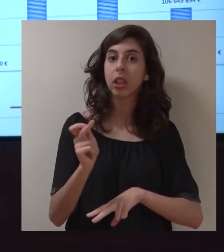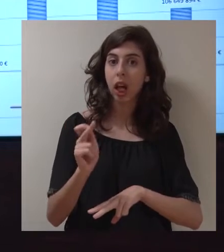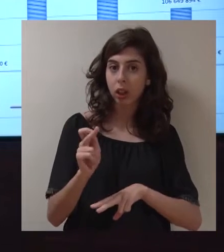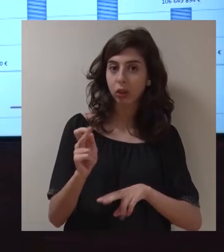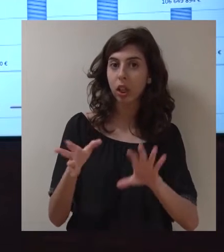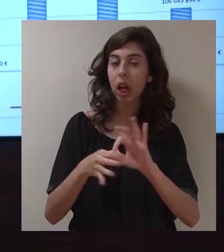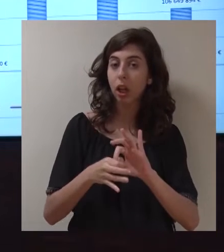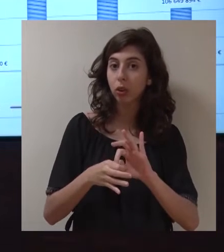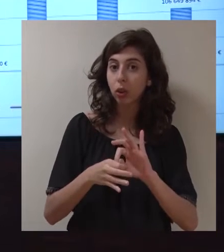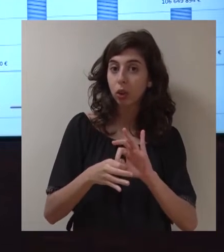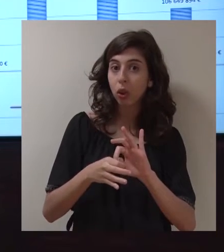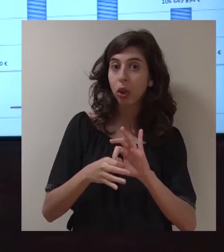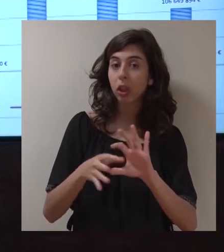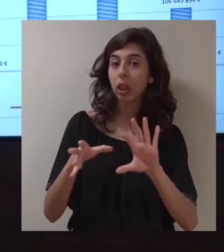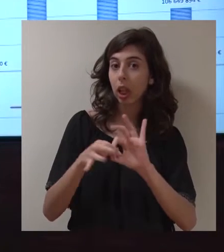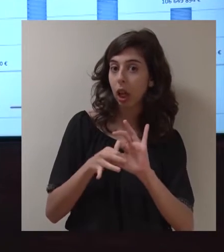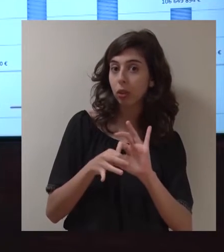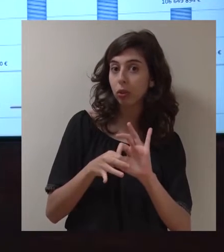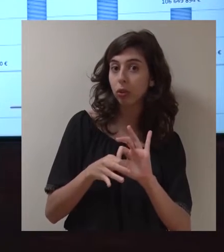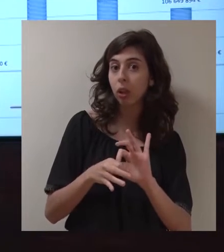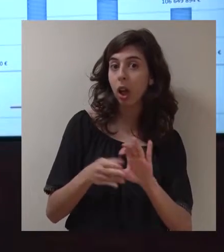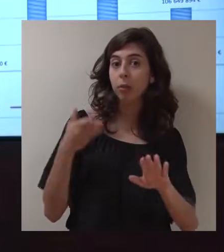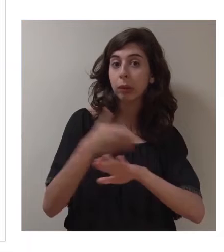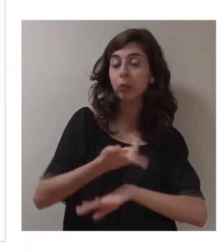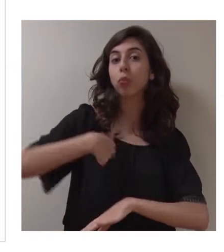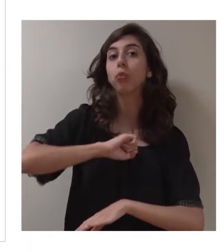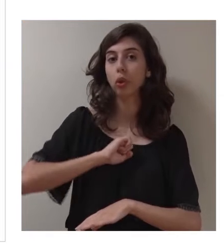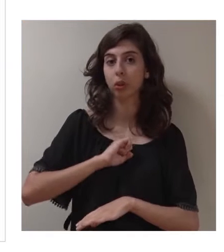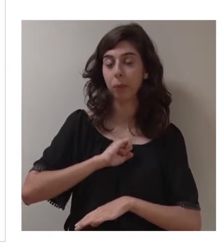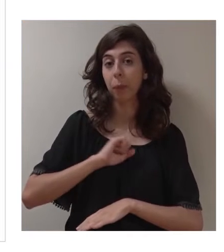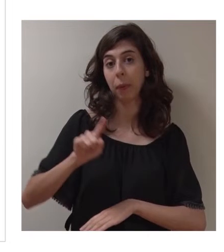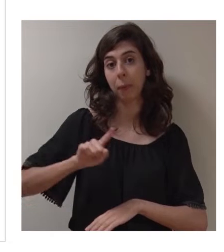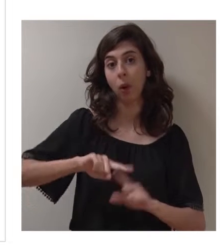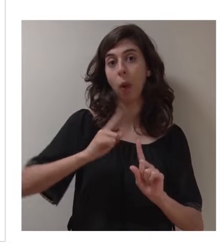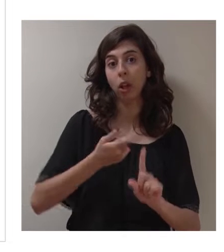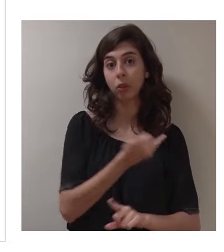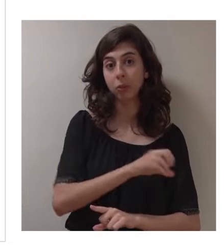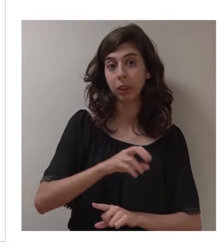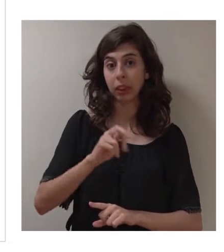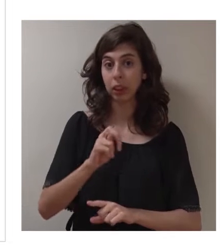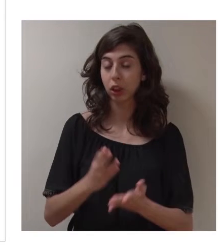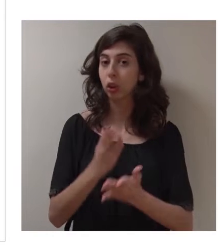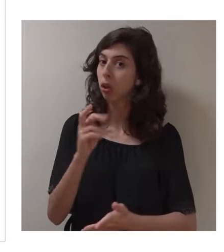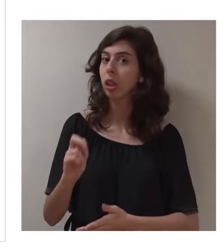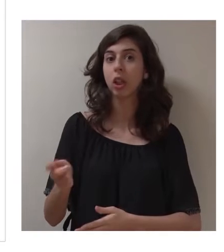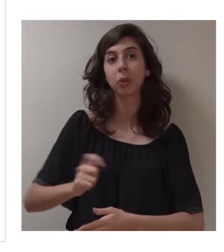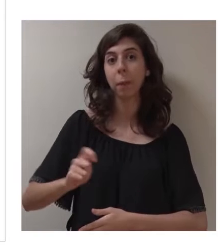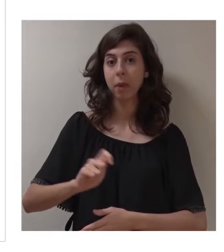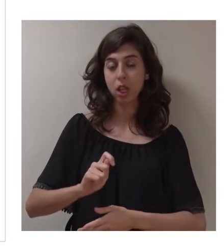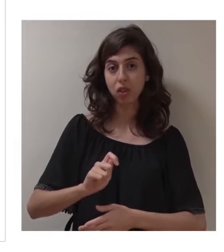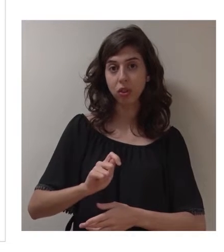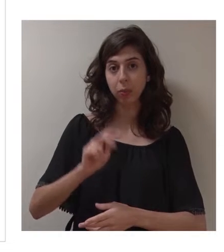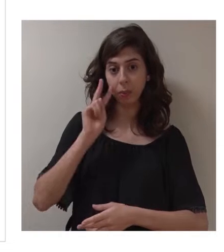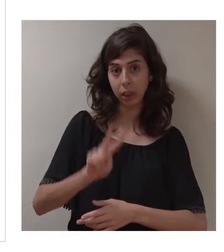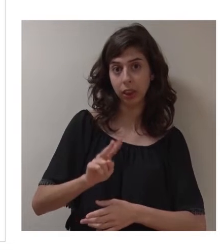que dizem respeito à nossa intervenção. O primeiro, 2013, apenas com três meses. portanto,